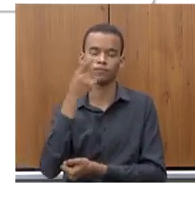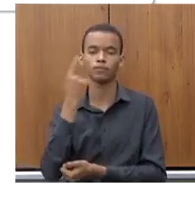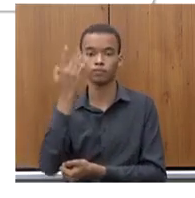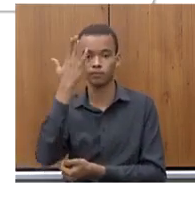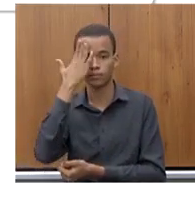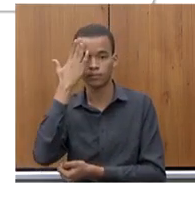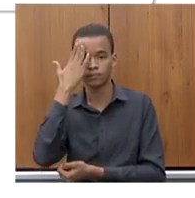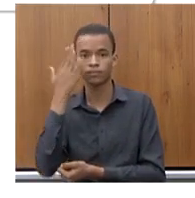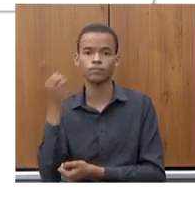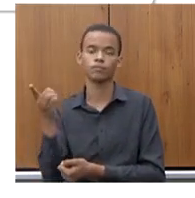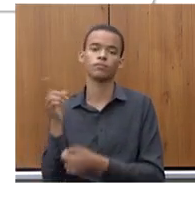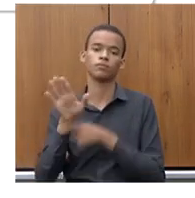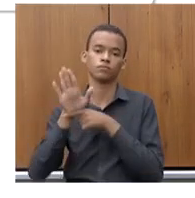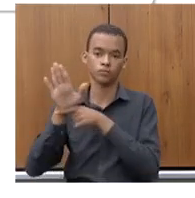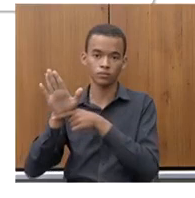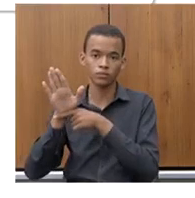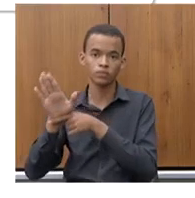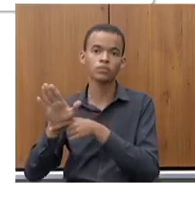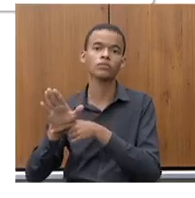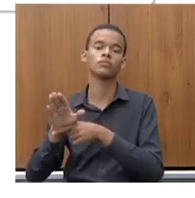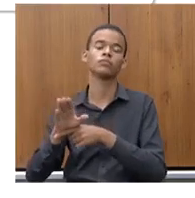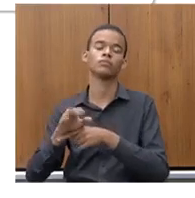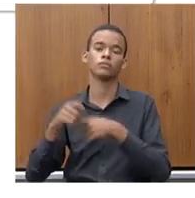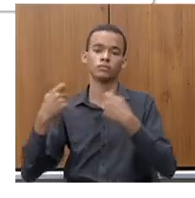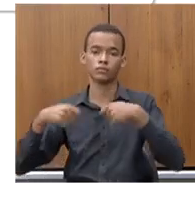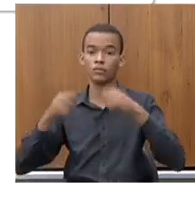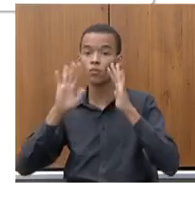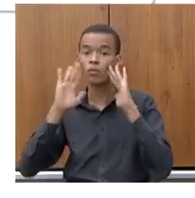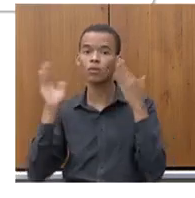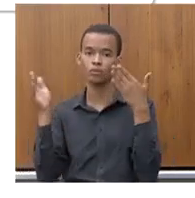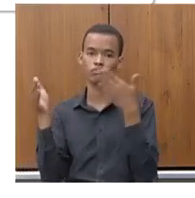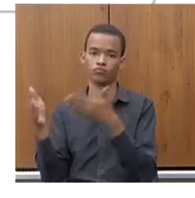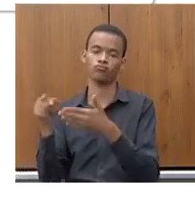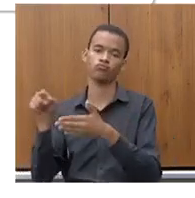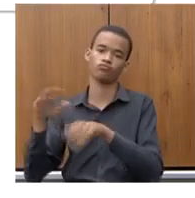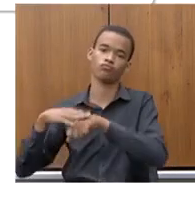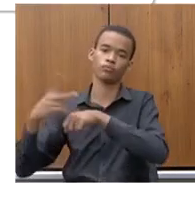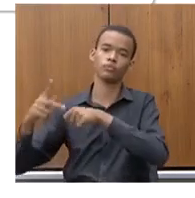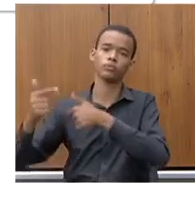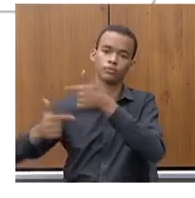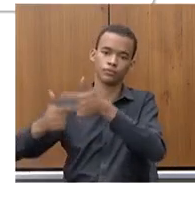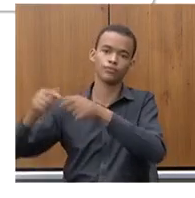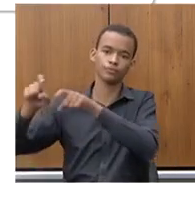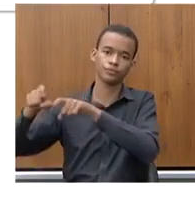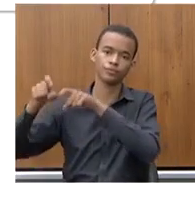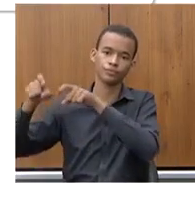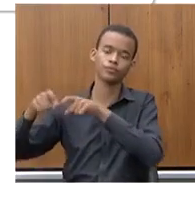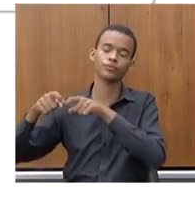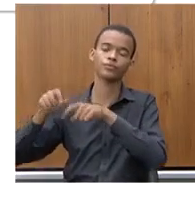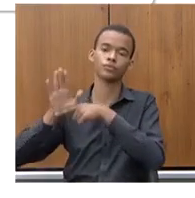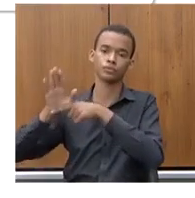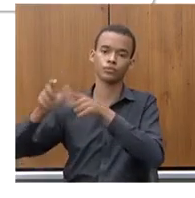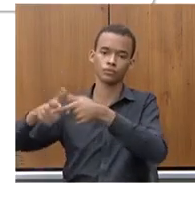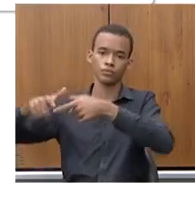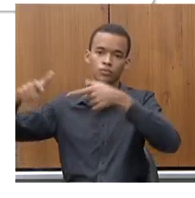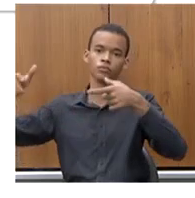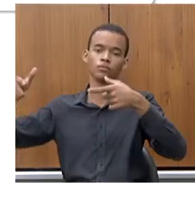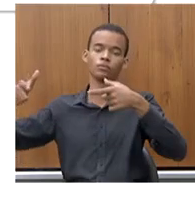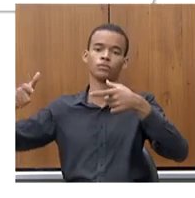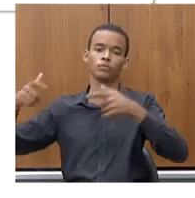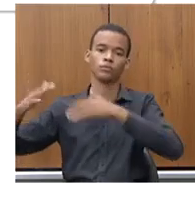extremamente importante e que vamos continuar crescendo e ampliando o apoio